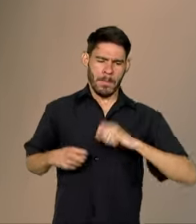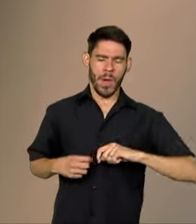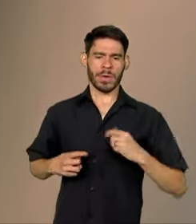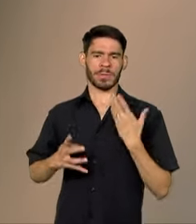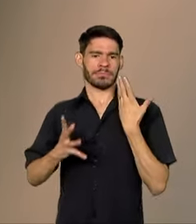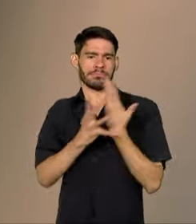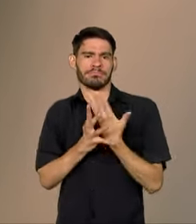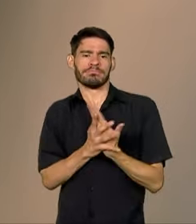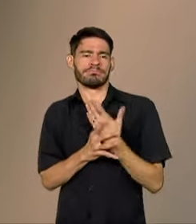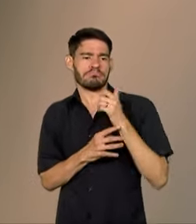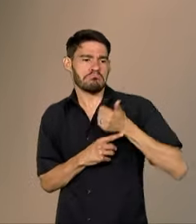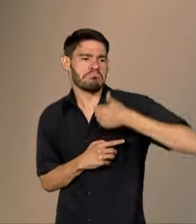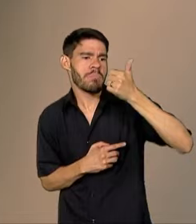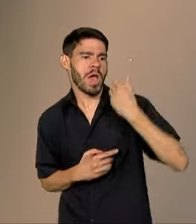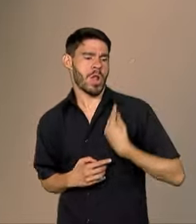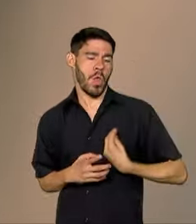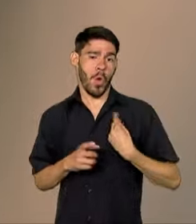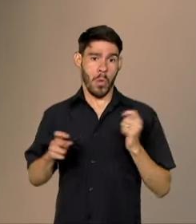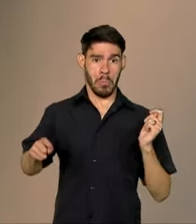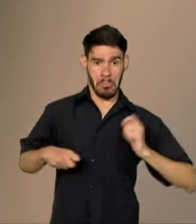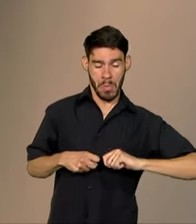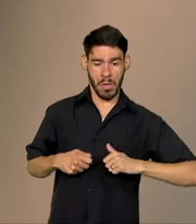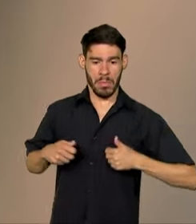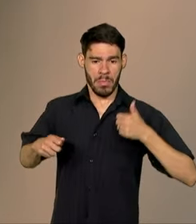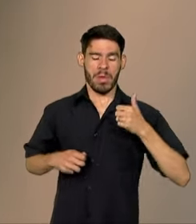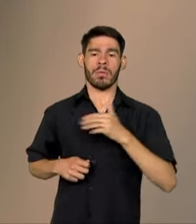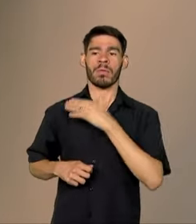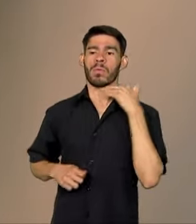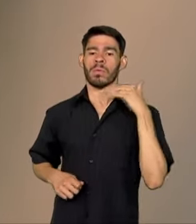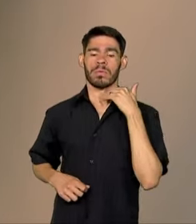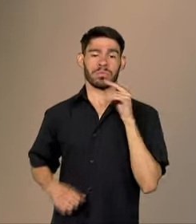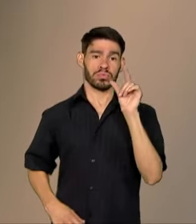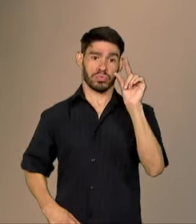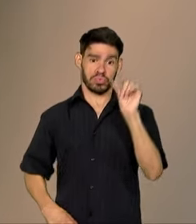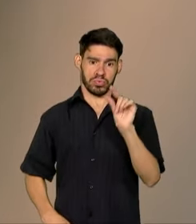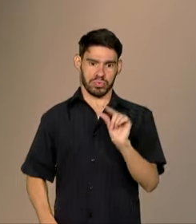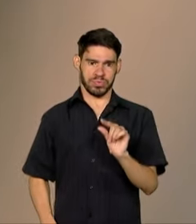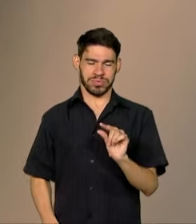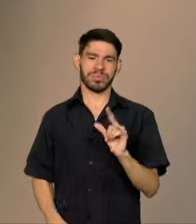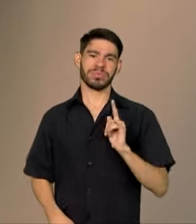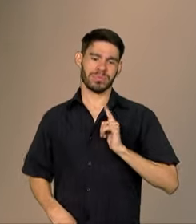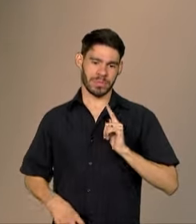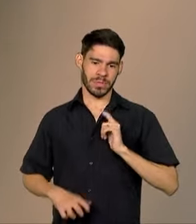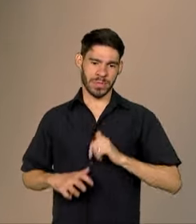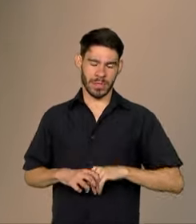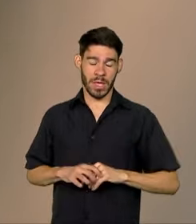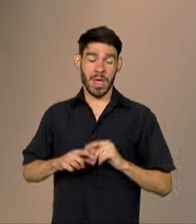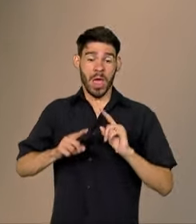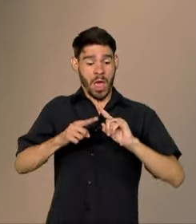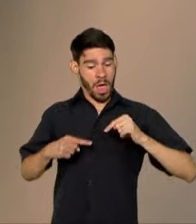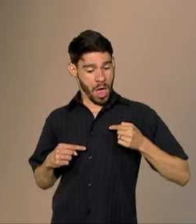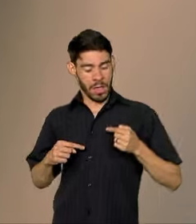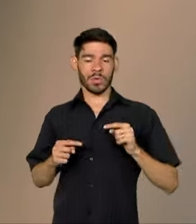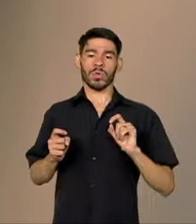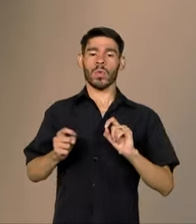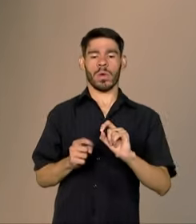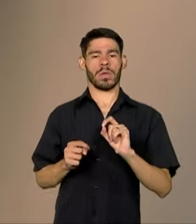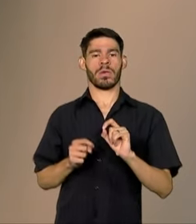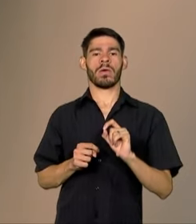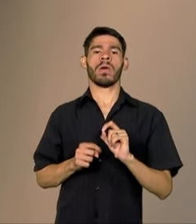escolaridade, melhores condições de vida, a gente tem uma mortalidade cada vez menor. Então, é esse o desafio, fazer